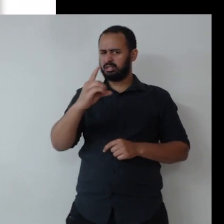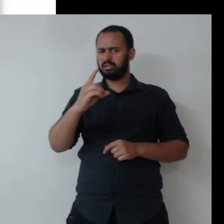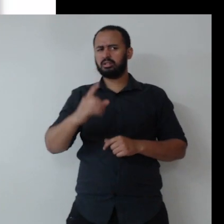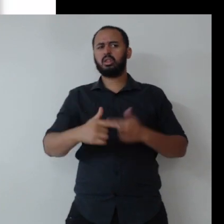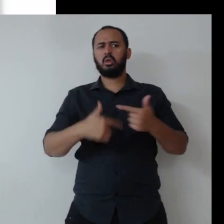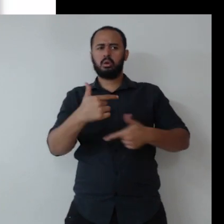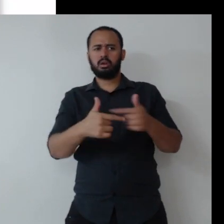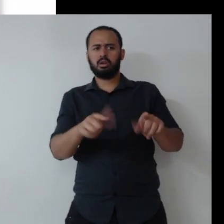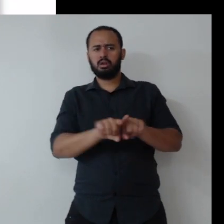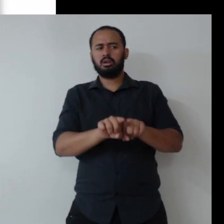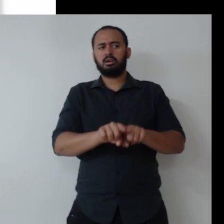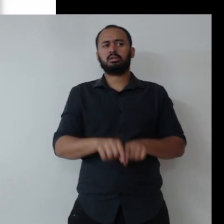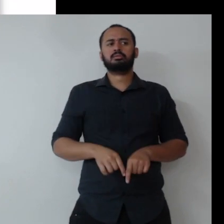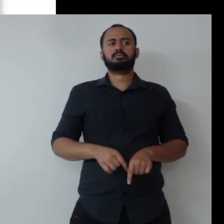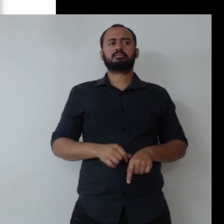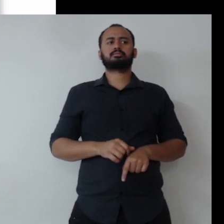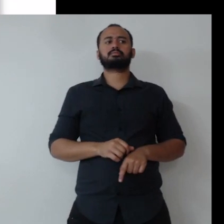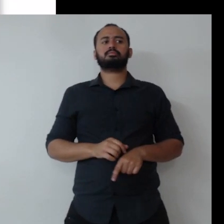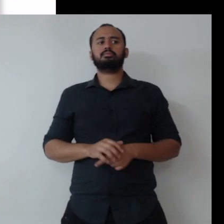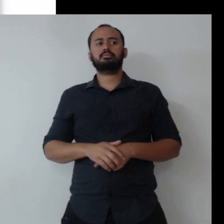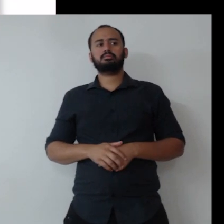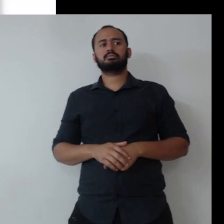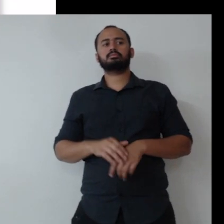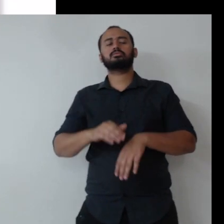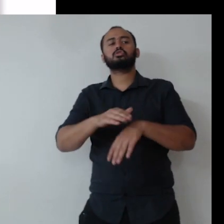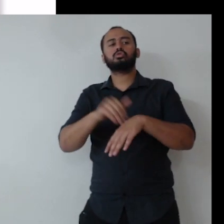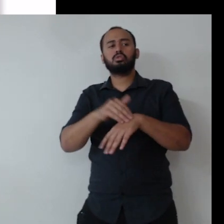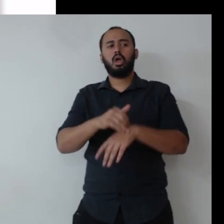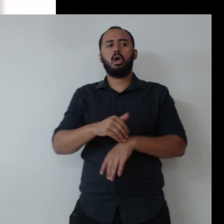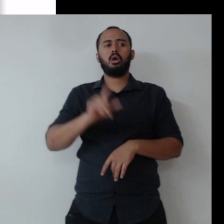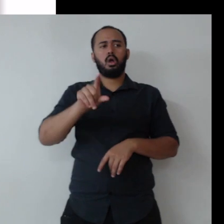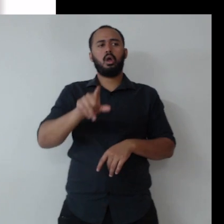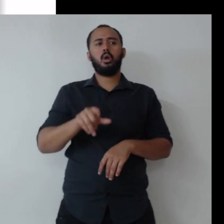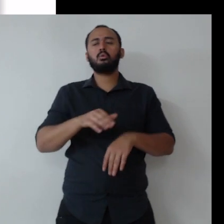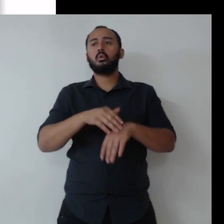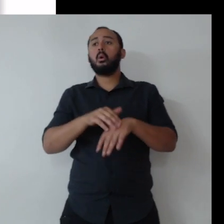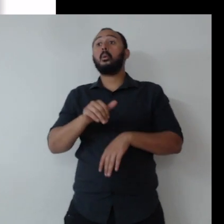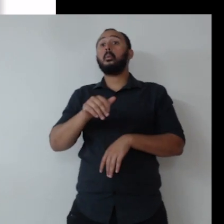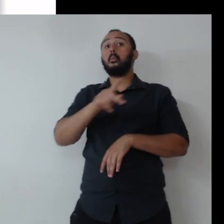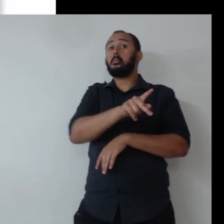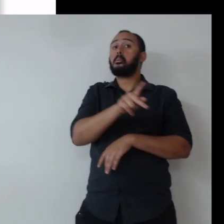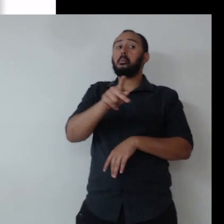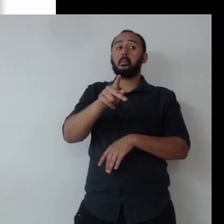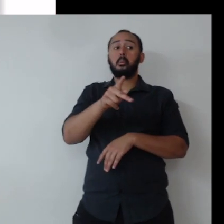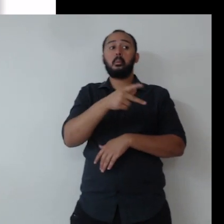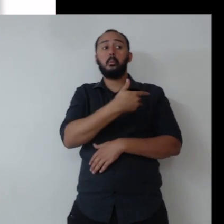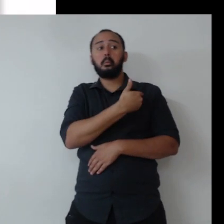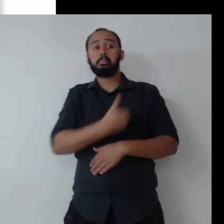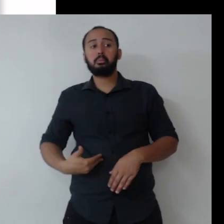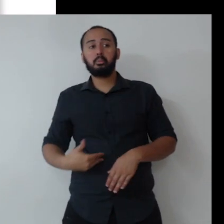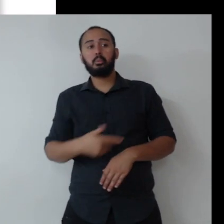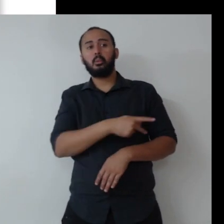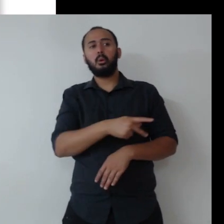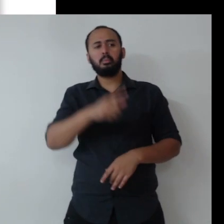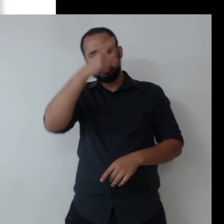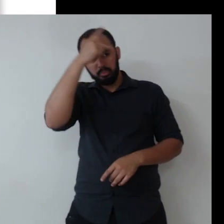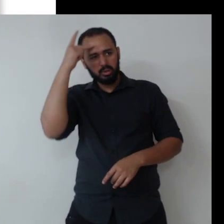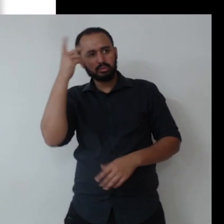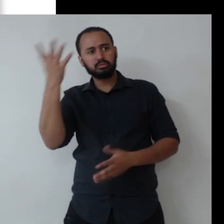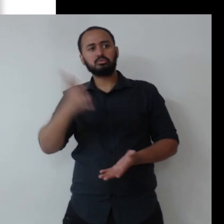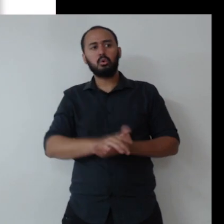questões relacionadas à gestão de resíduos, como esse edital de chamamento público agora compartilhado, consumo sustentável,